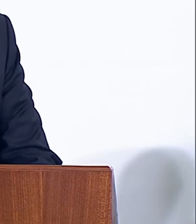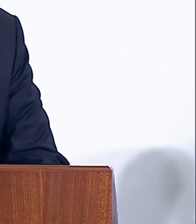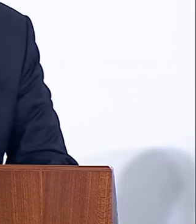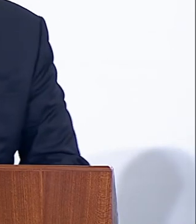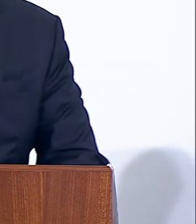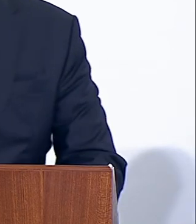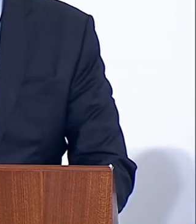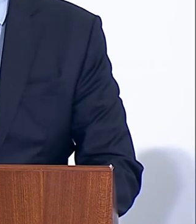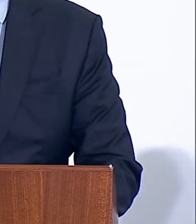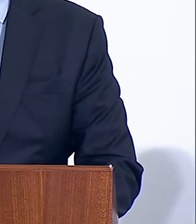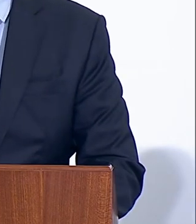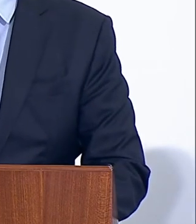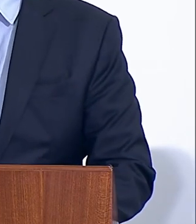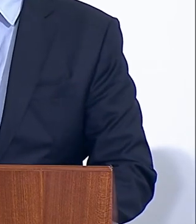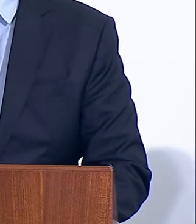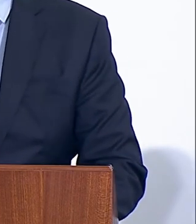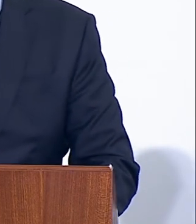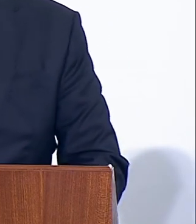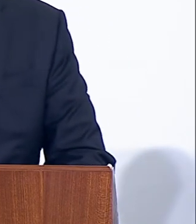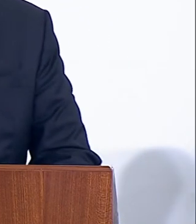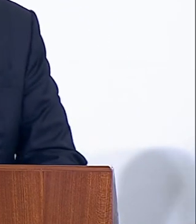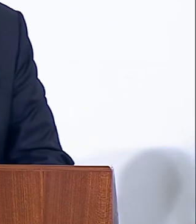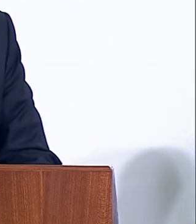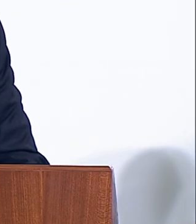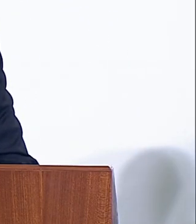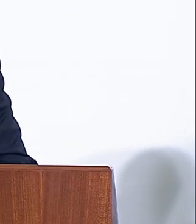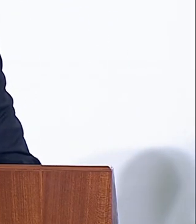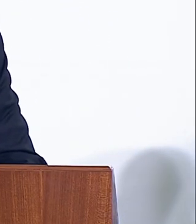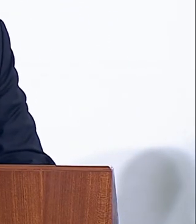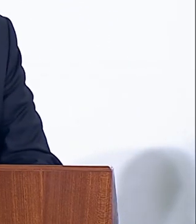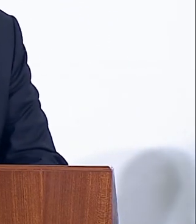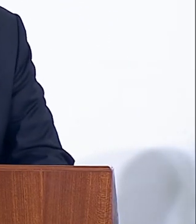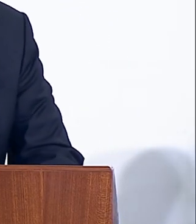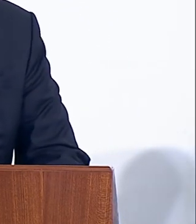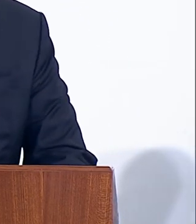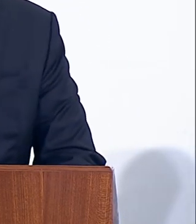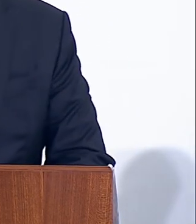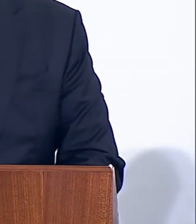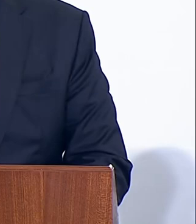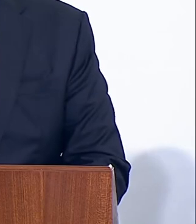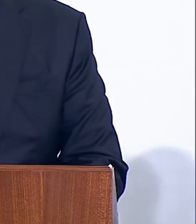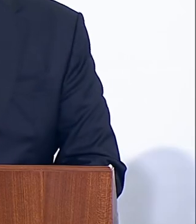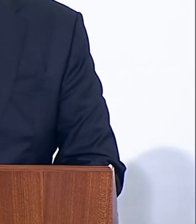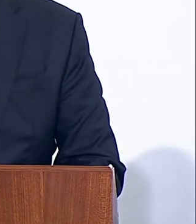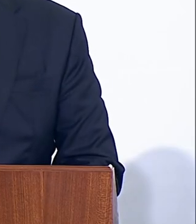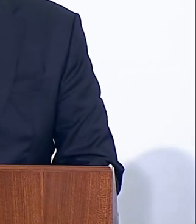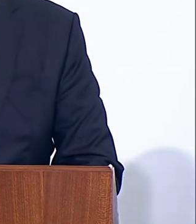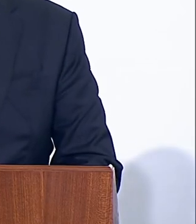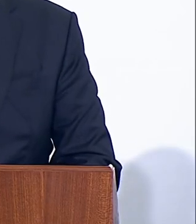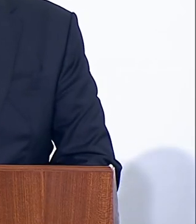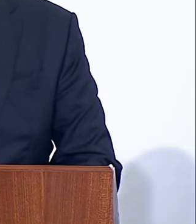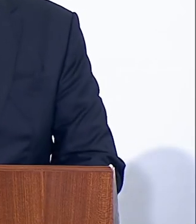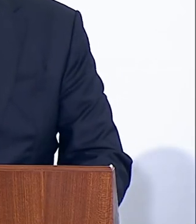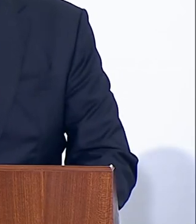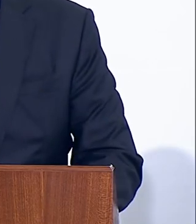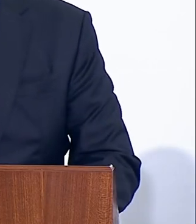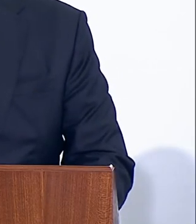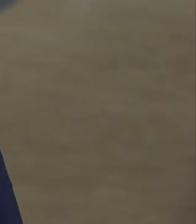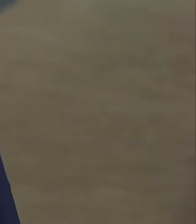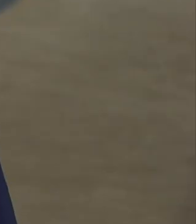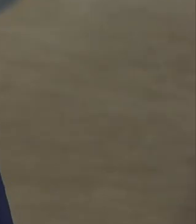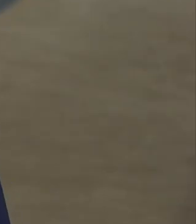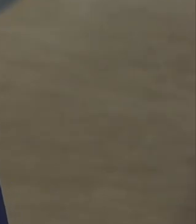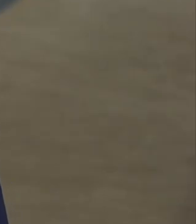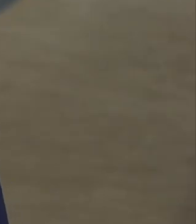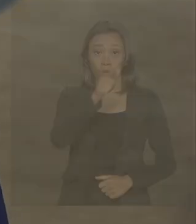muita tribulação, sacrifício, empenho, dedicação, mas com um grande time do meu lado, os nossos ministros.